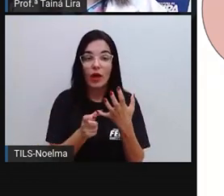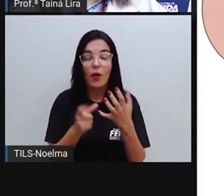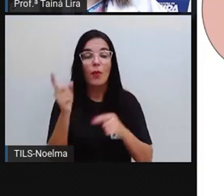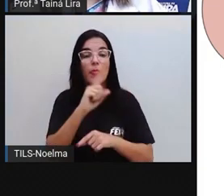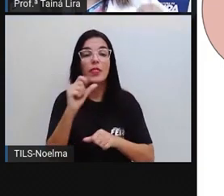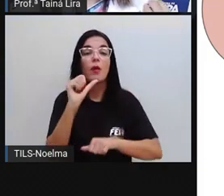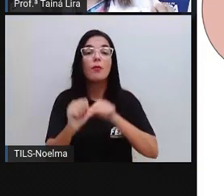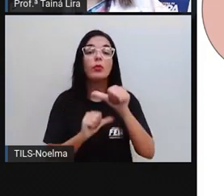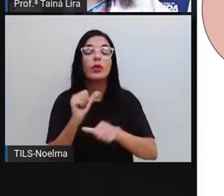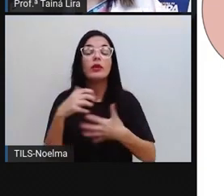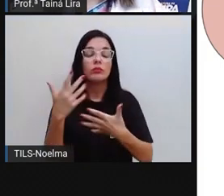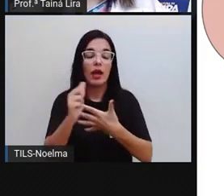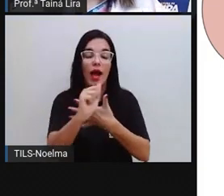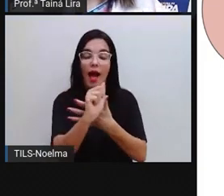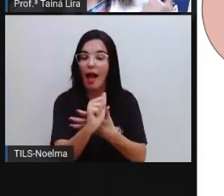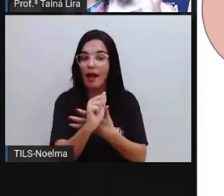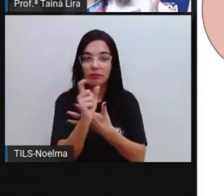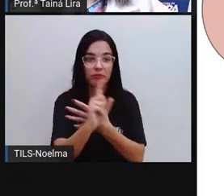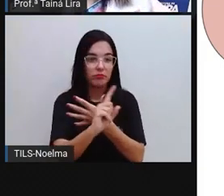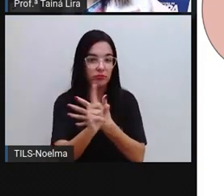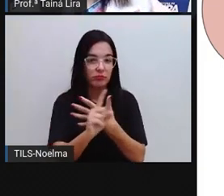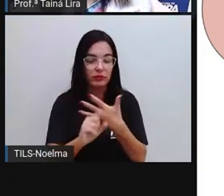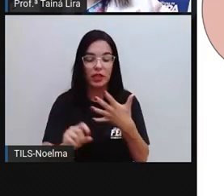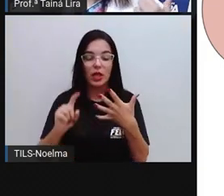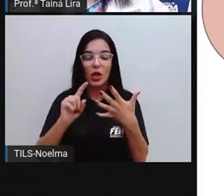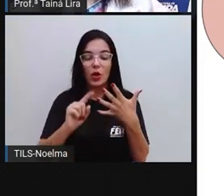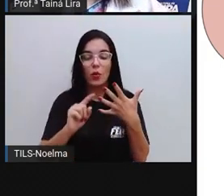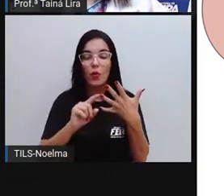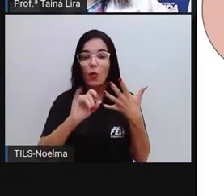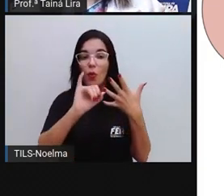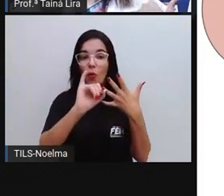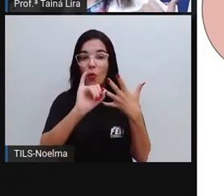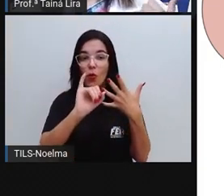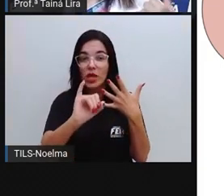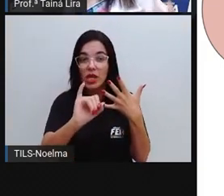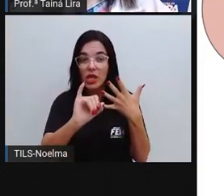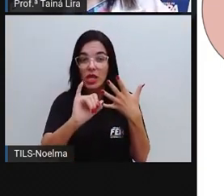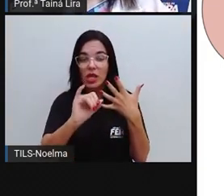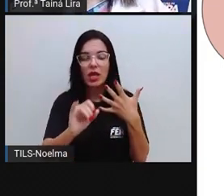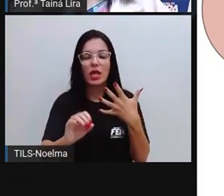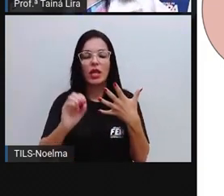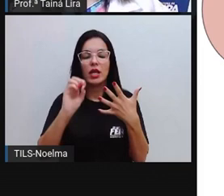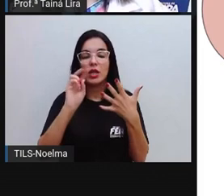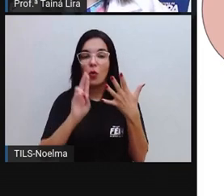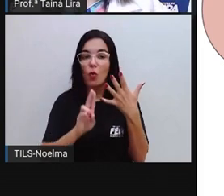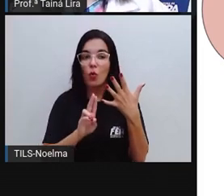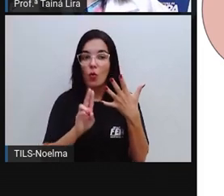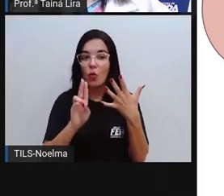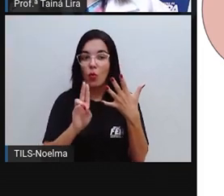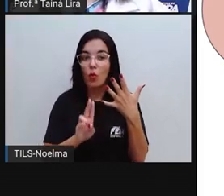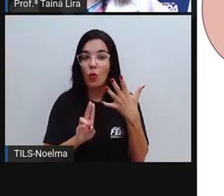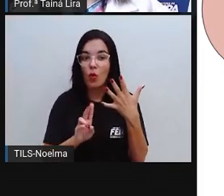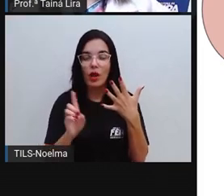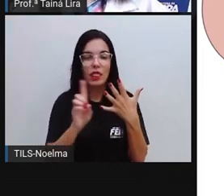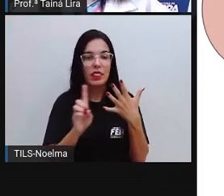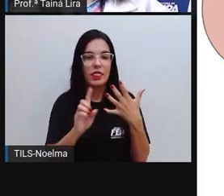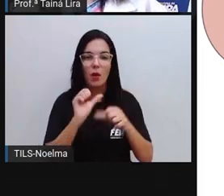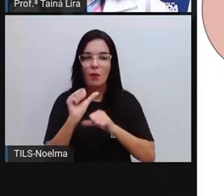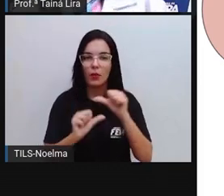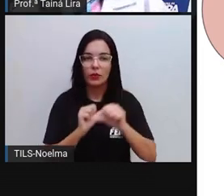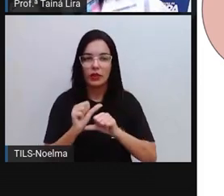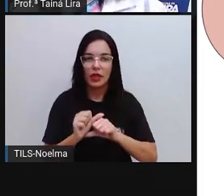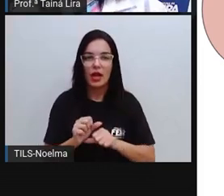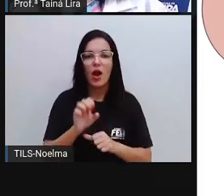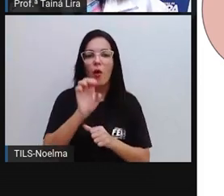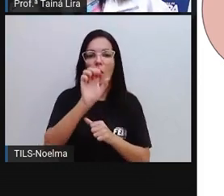vai mudar o som? O A, o I e o U. O E e o O podem sim mudar o som,